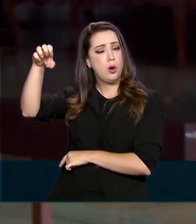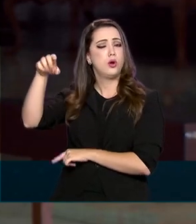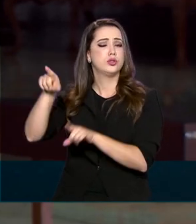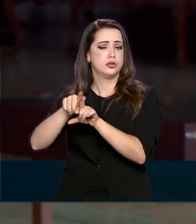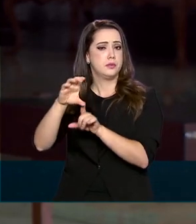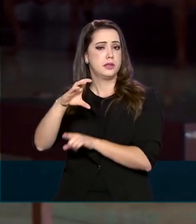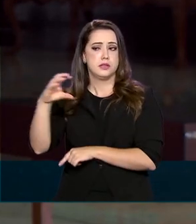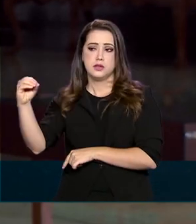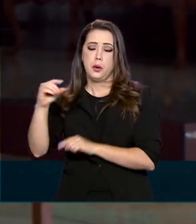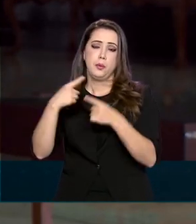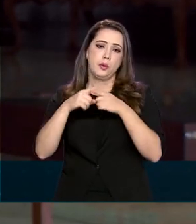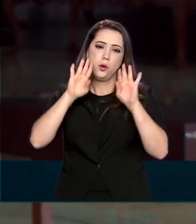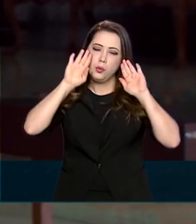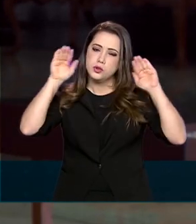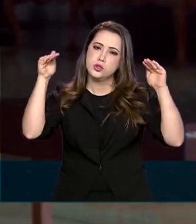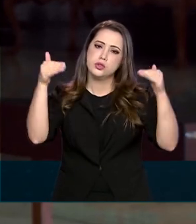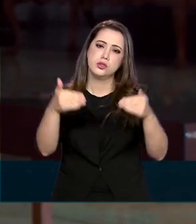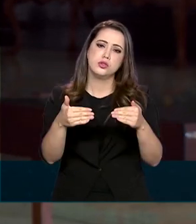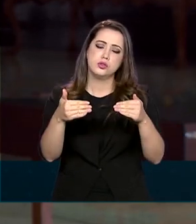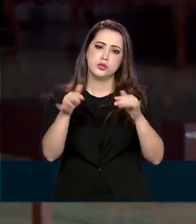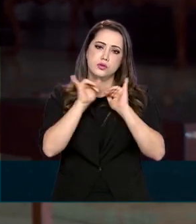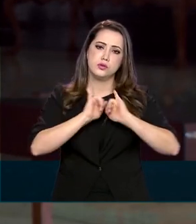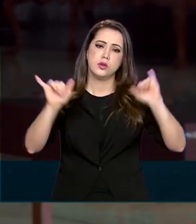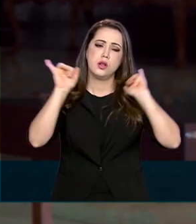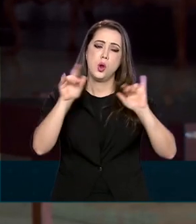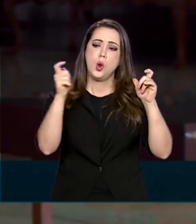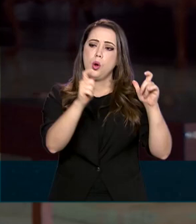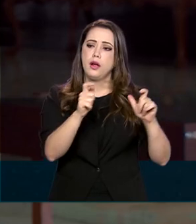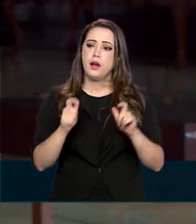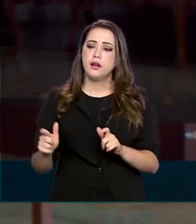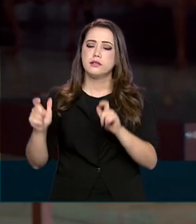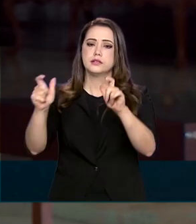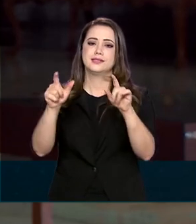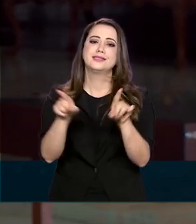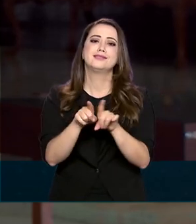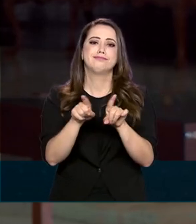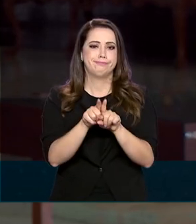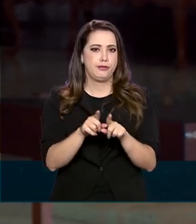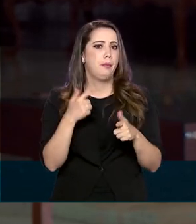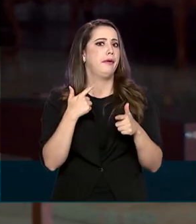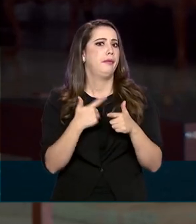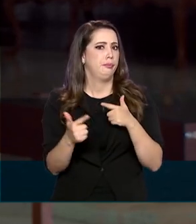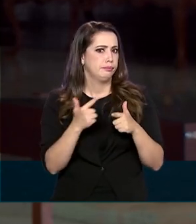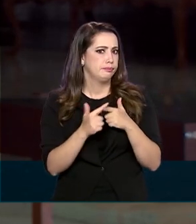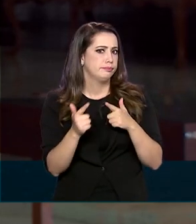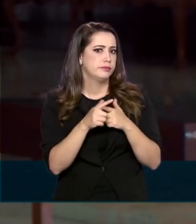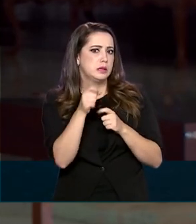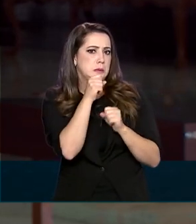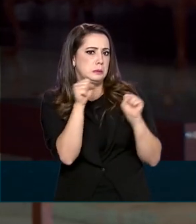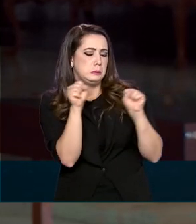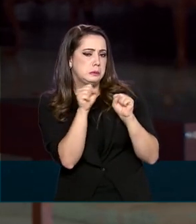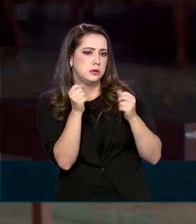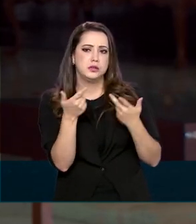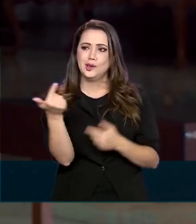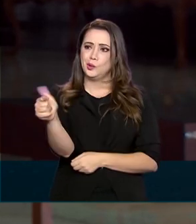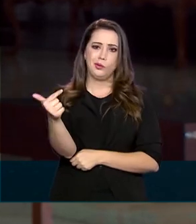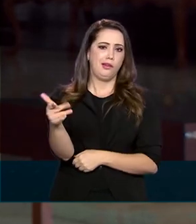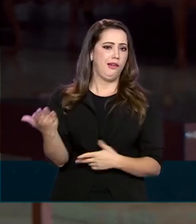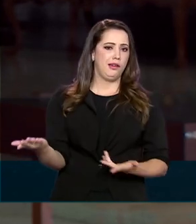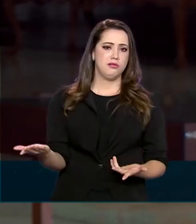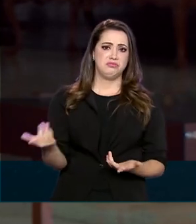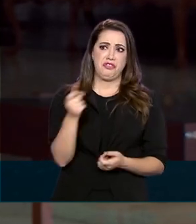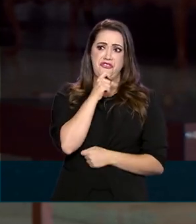-oeste. É porque o foco dessa campanha é exatamente essas regiões que também foram atingidas pelo frio e que não costumam ser